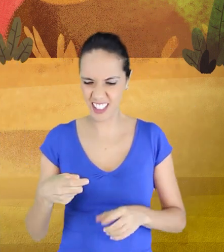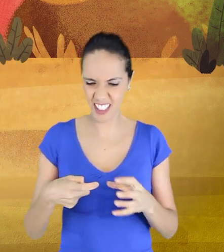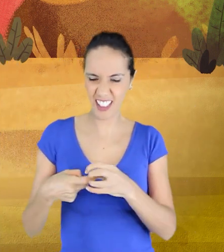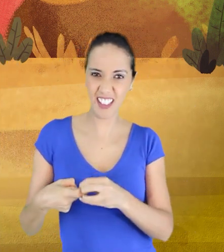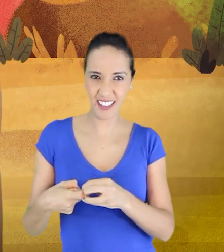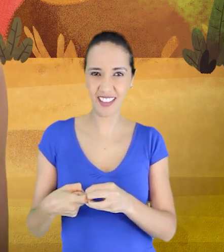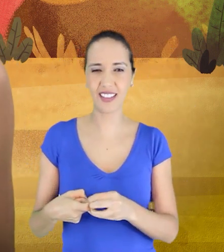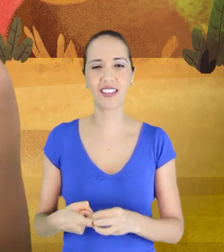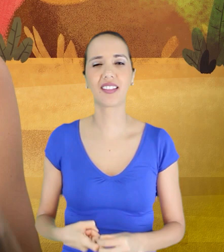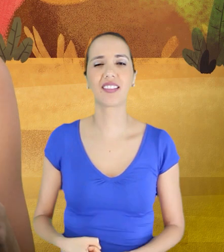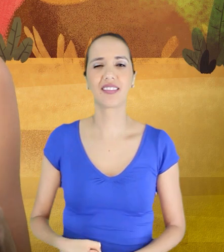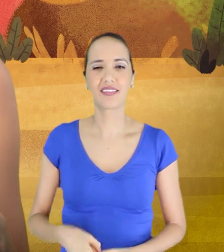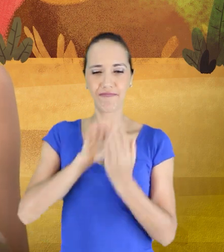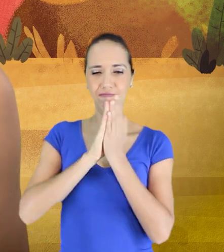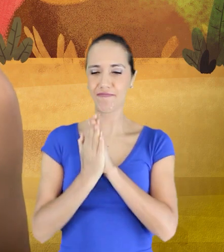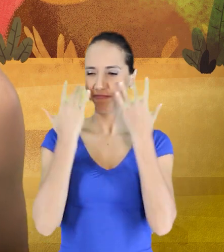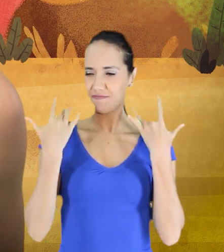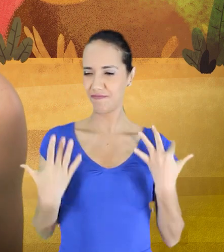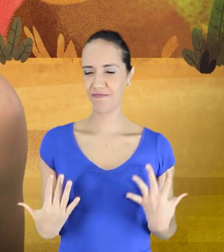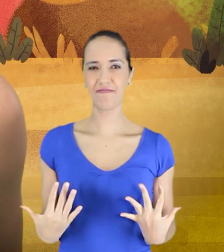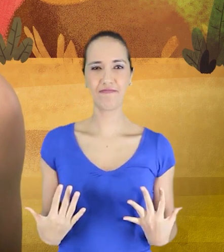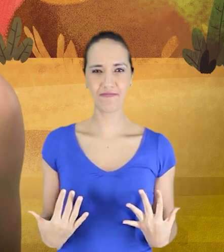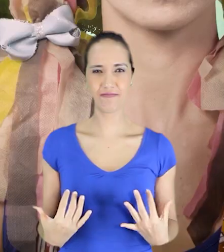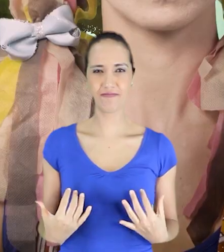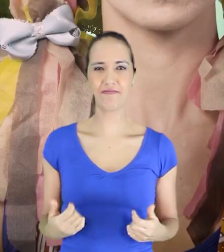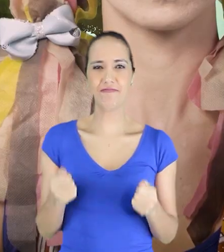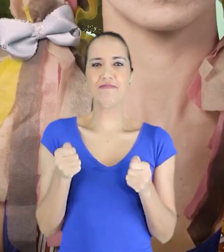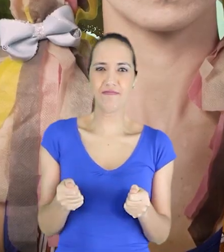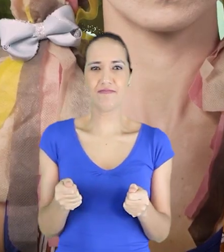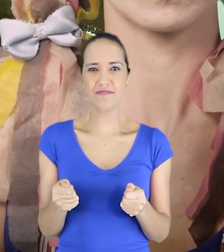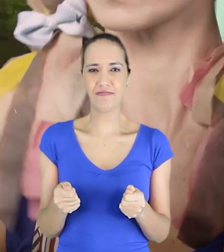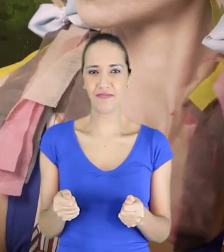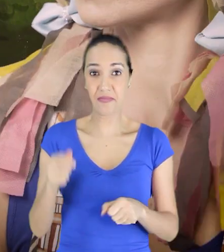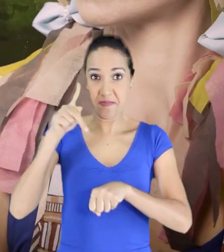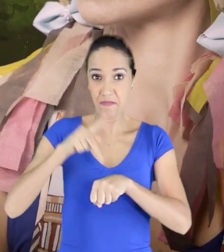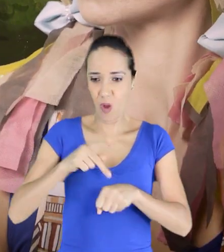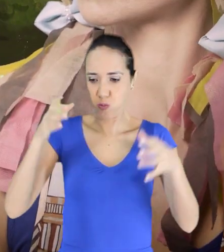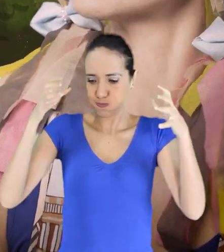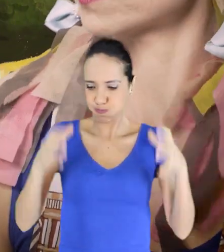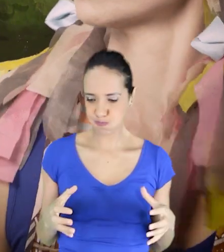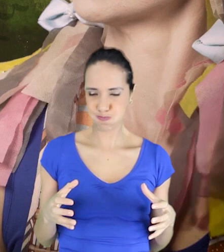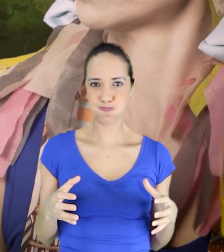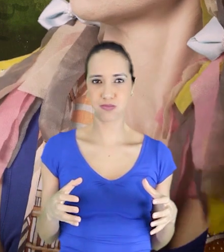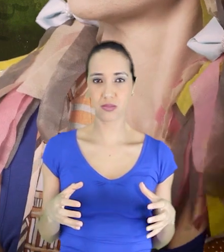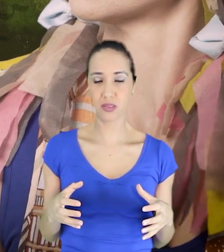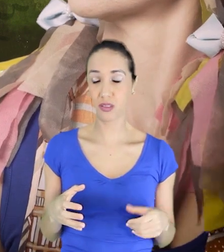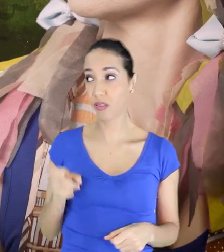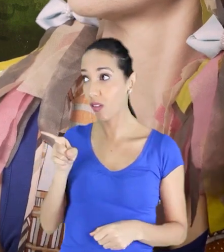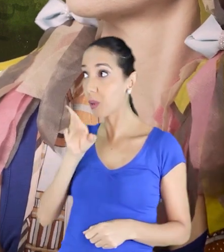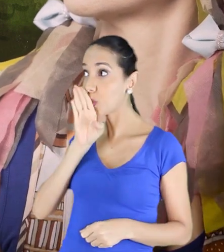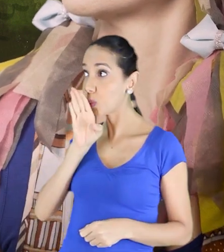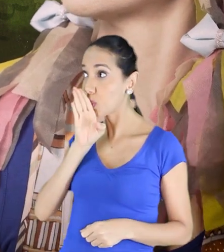Muito pesa e com uma pedra no colo, para não cair. Agora, Emília, fica o calado se não espanta os peixes.